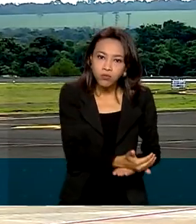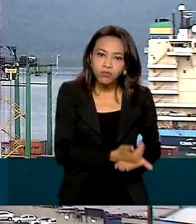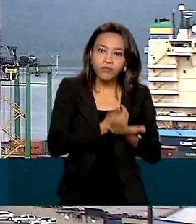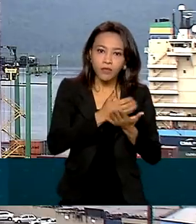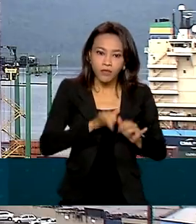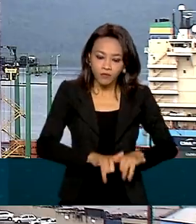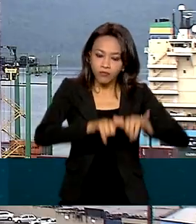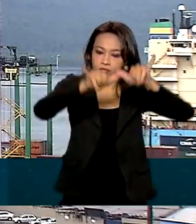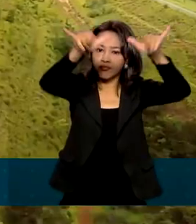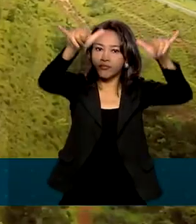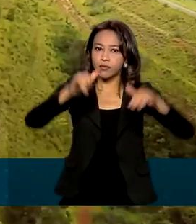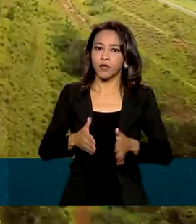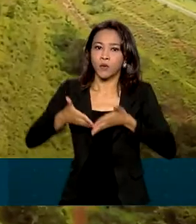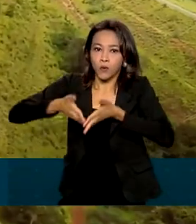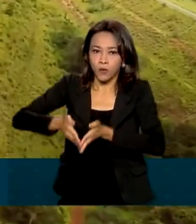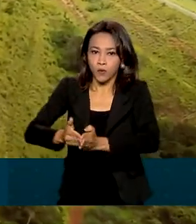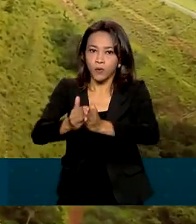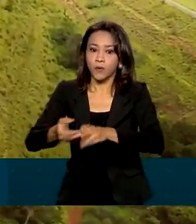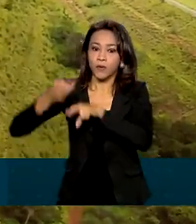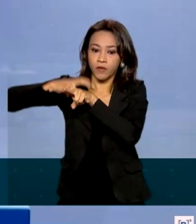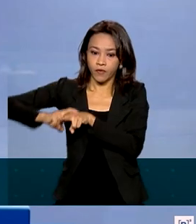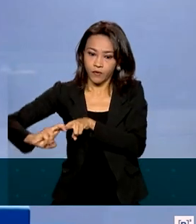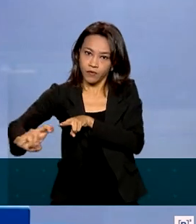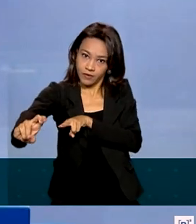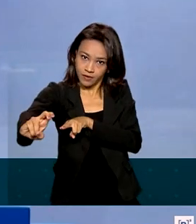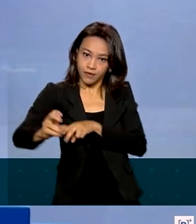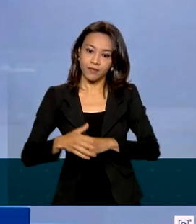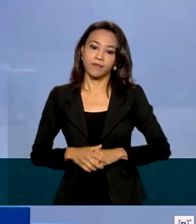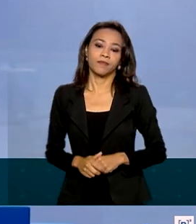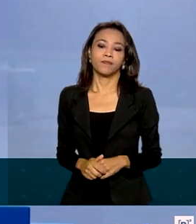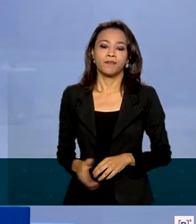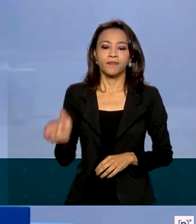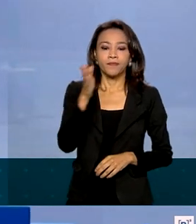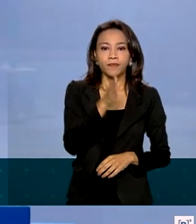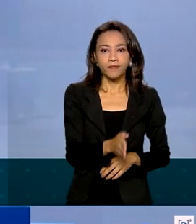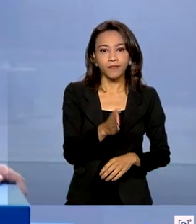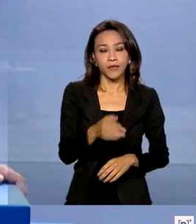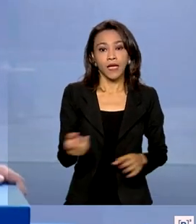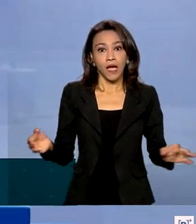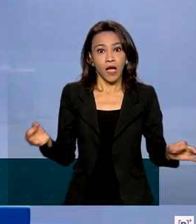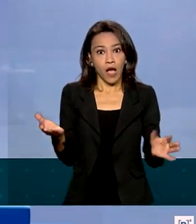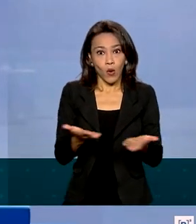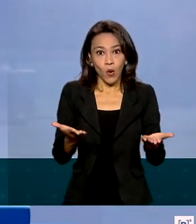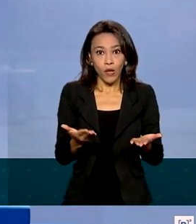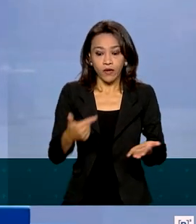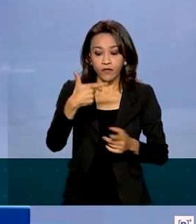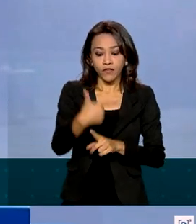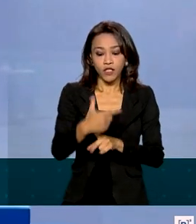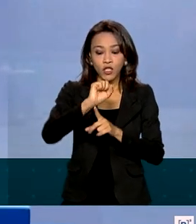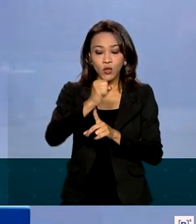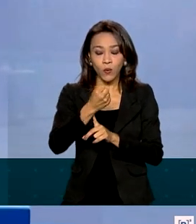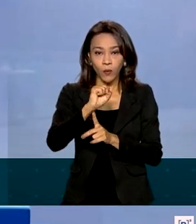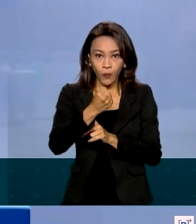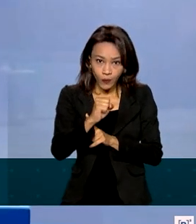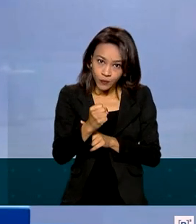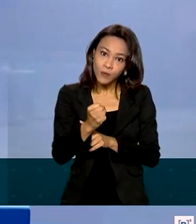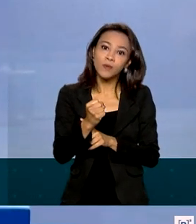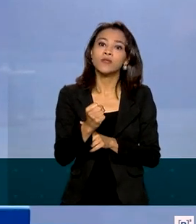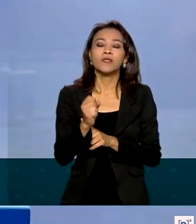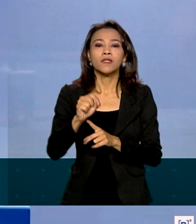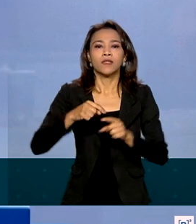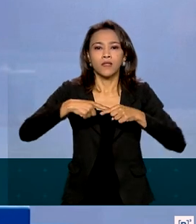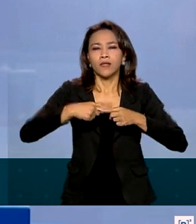aeroportos, portos e ferrovias do país. Acabando depois de transferir 28 ativos para a iniciativa privada,